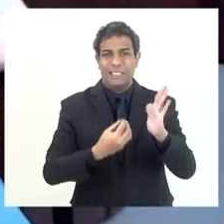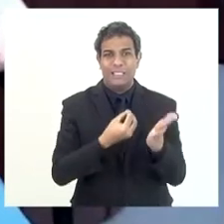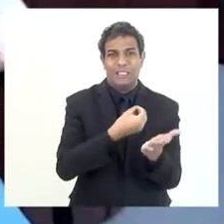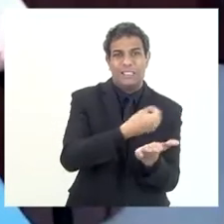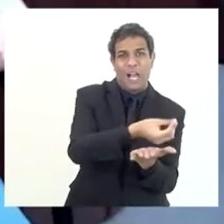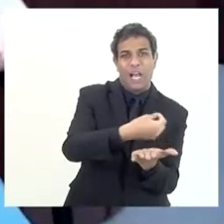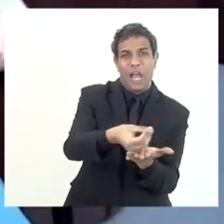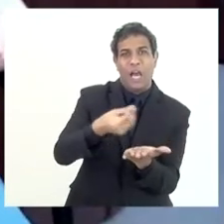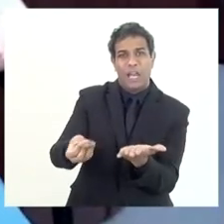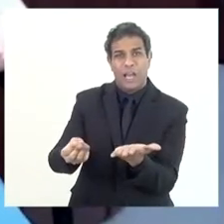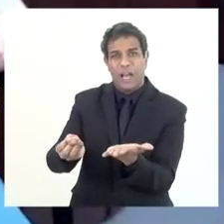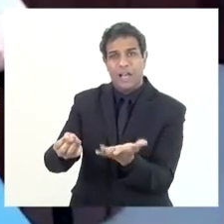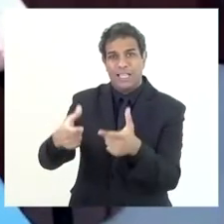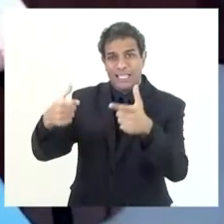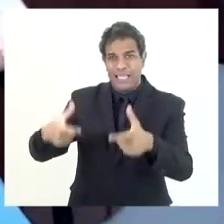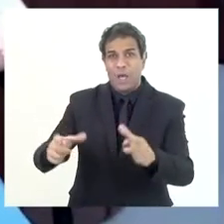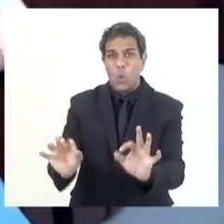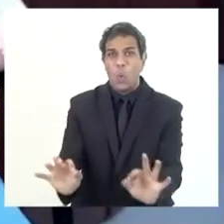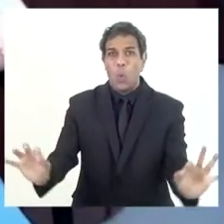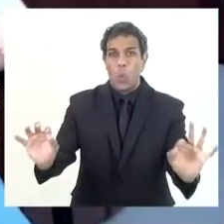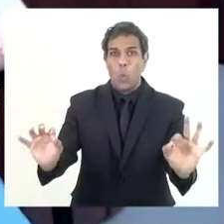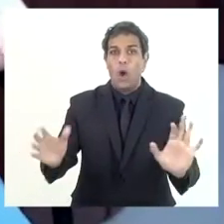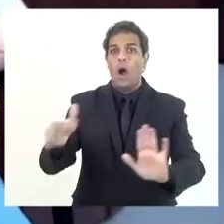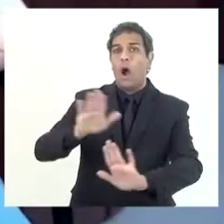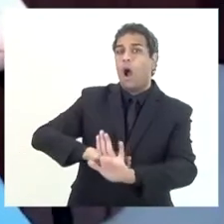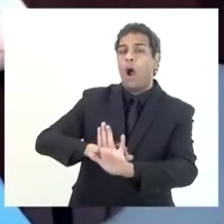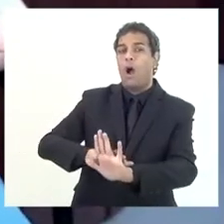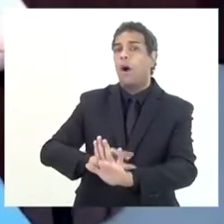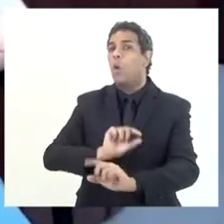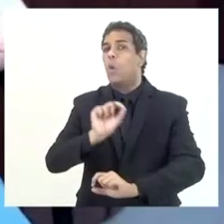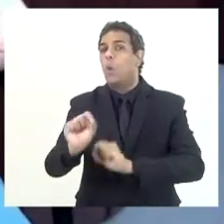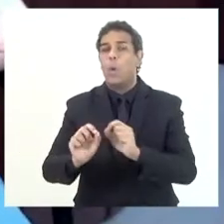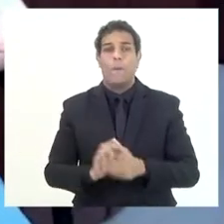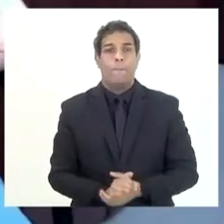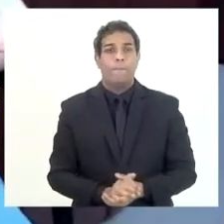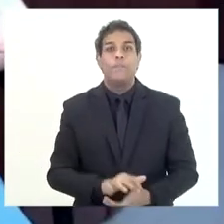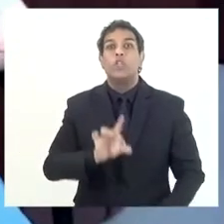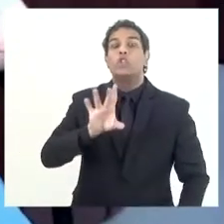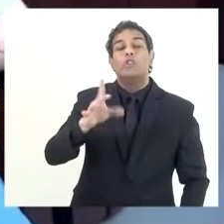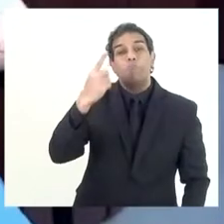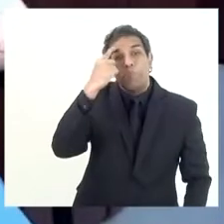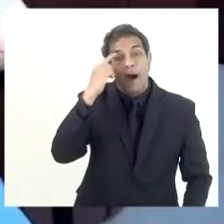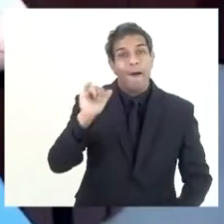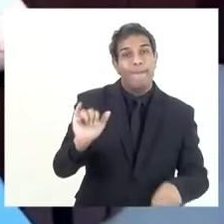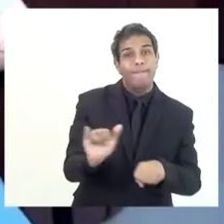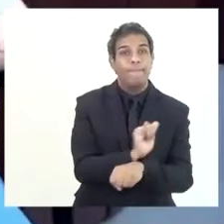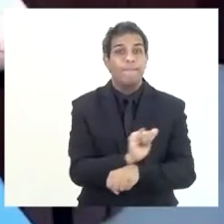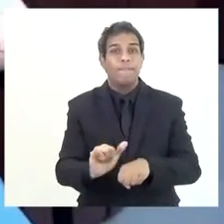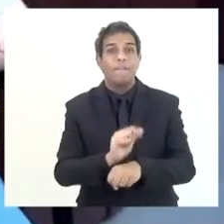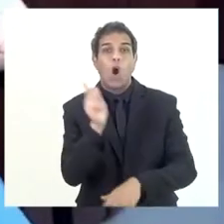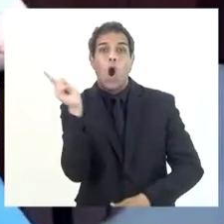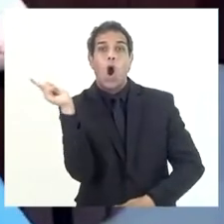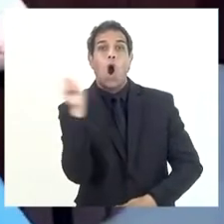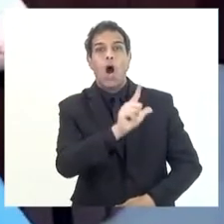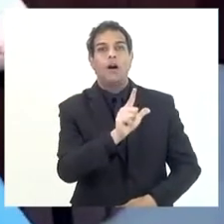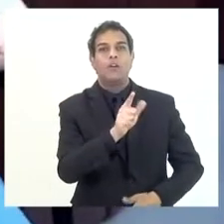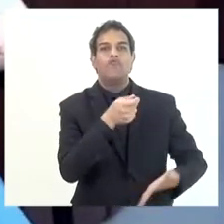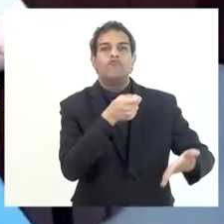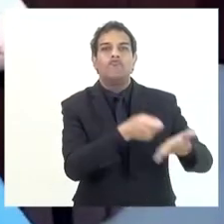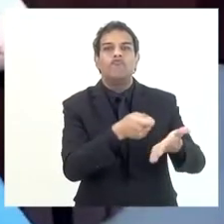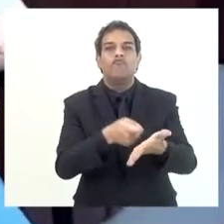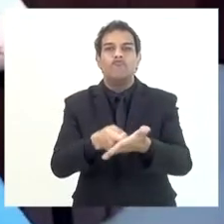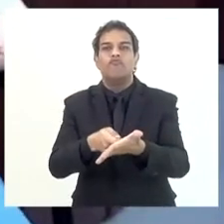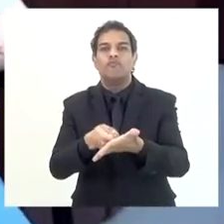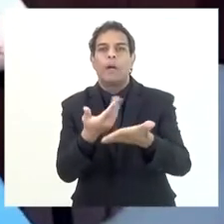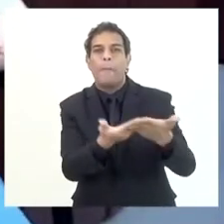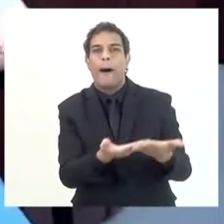adepados, mas na verdade não, na verdade isso é só uma forma de dar eficiência na cobrança e